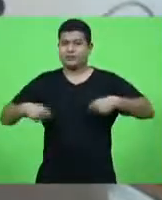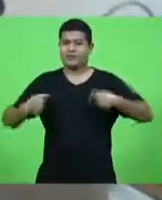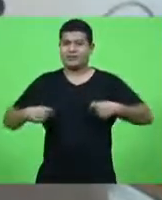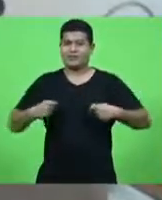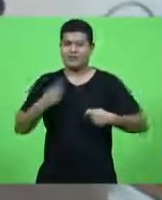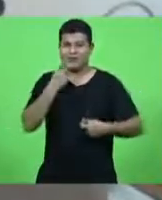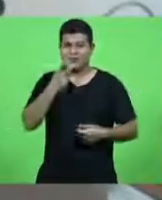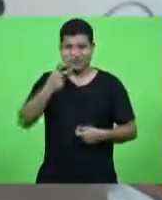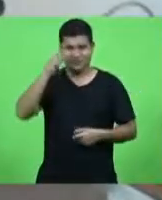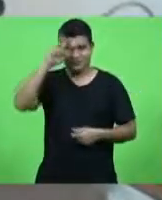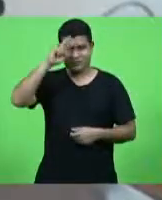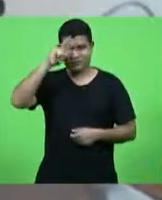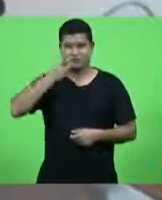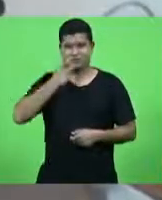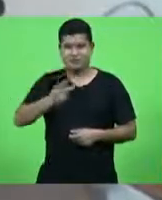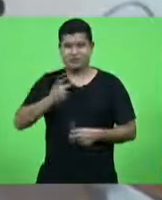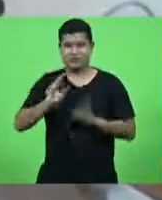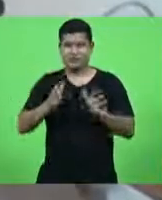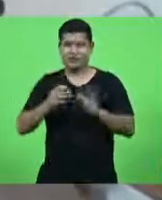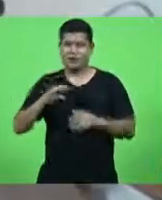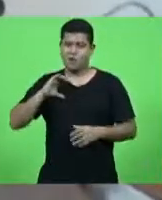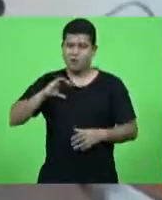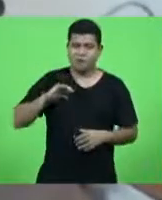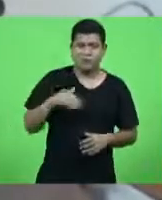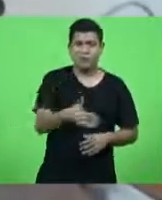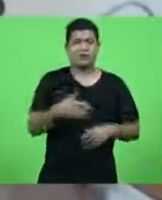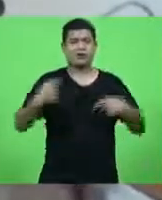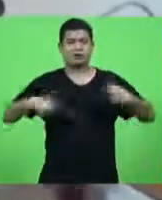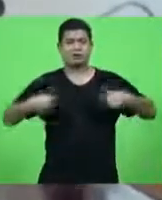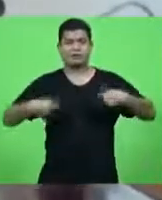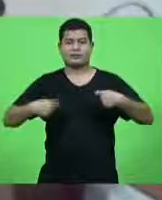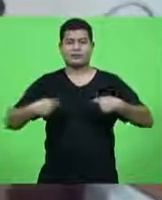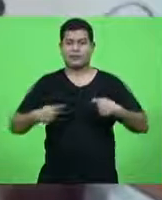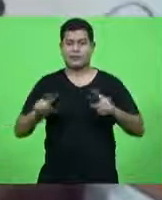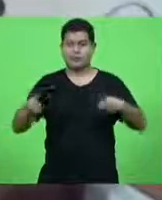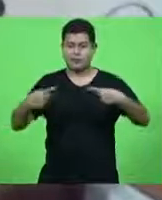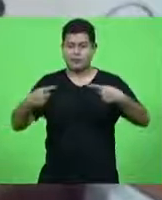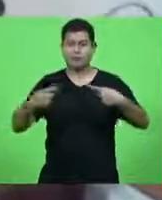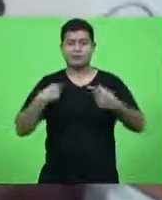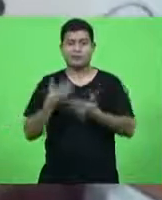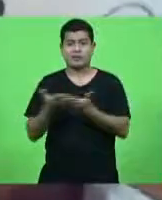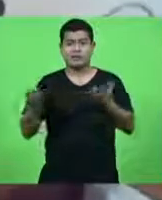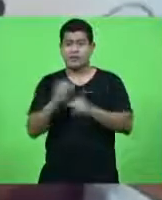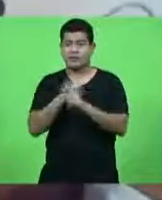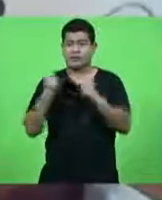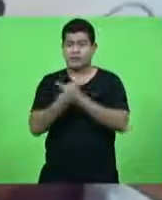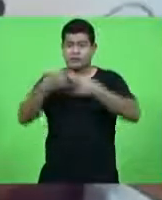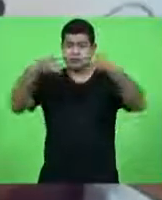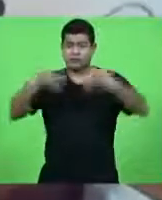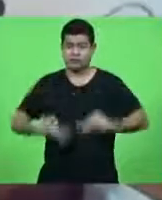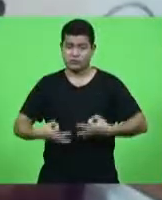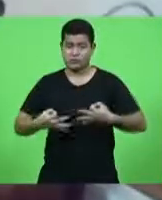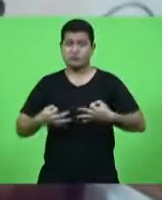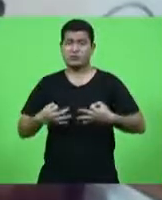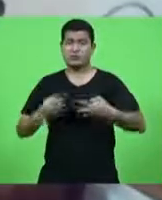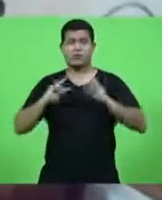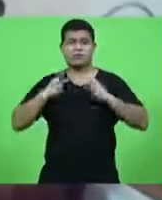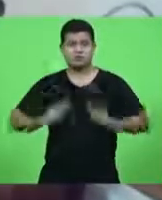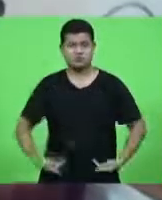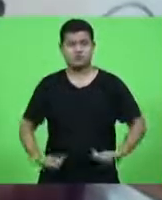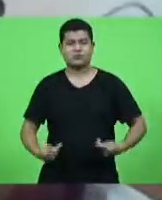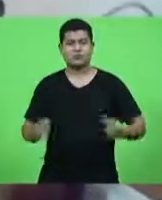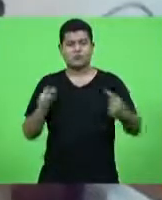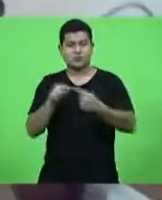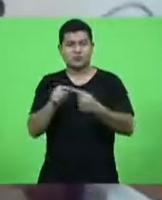desafios que se colocam no caminho da sociedade para que ela seja mais justa mais humana e